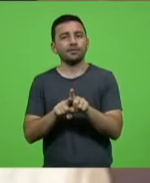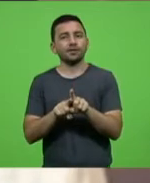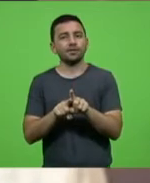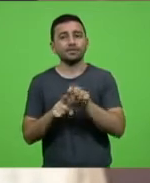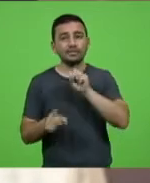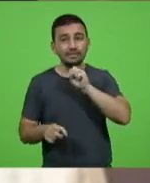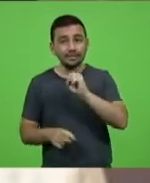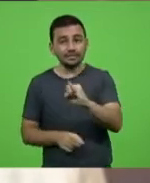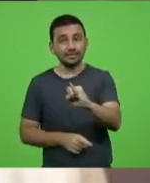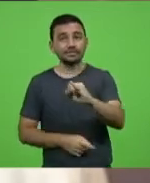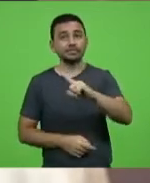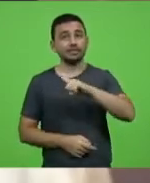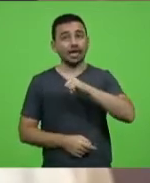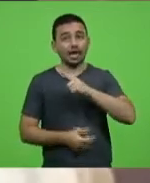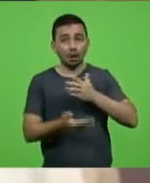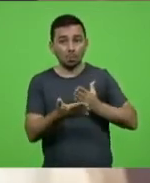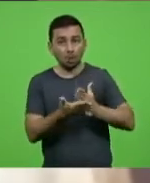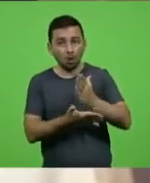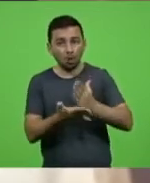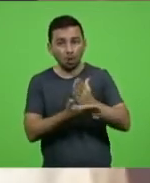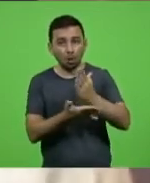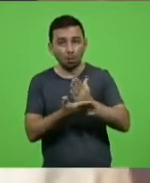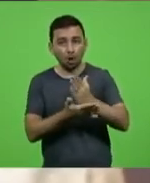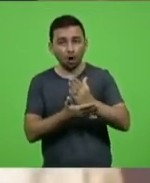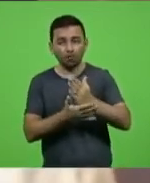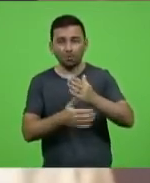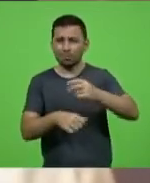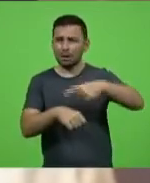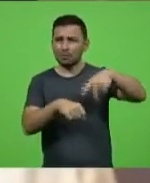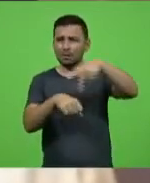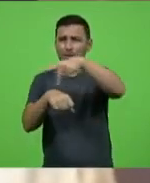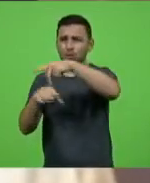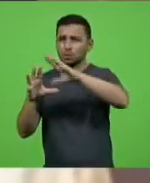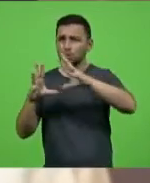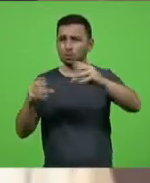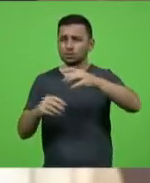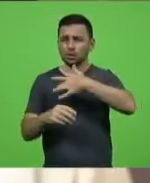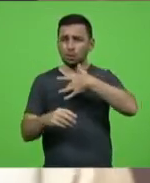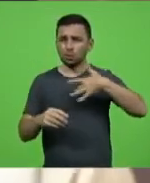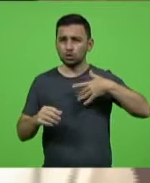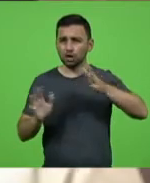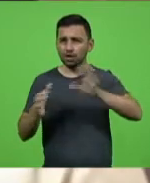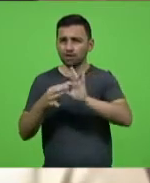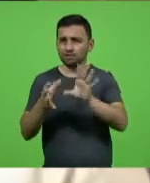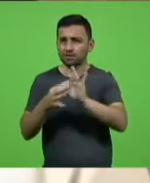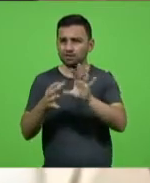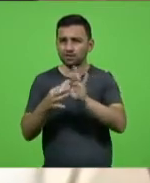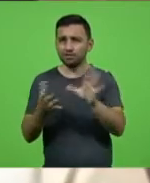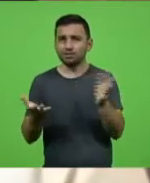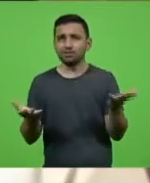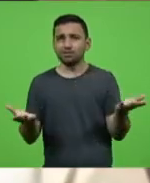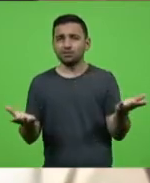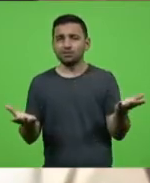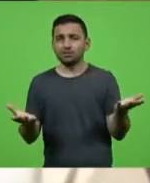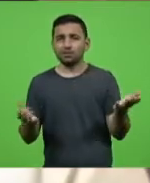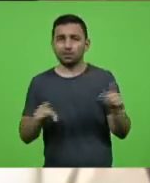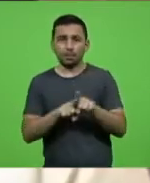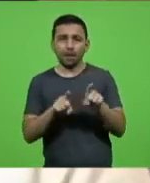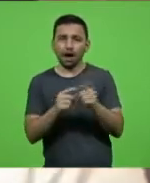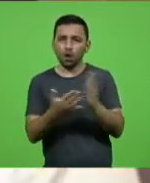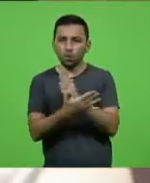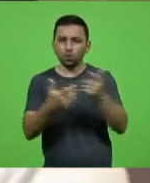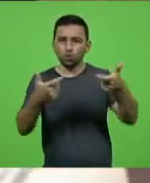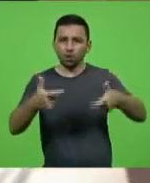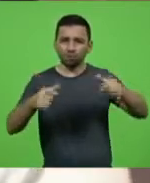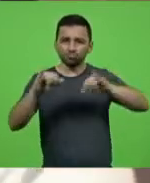vacina tem uma aprovação dos órgãos internacionais de saúde e aqueles laboratórios que porventura não